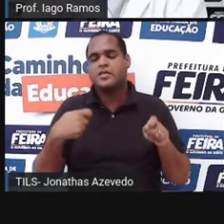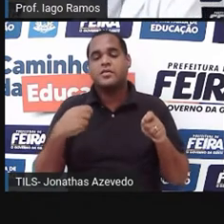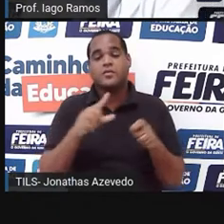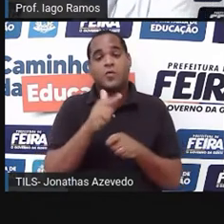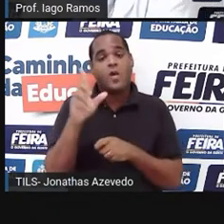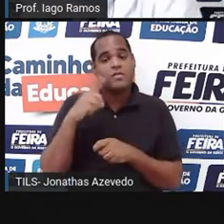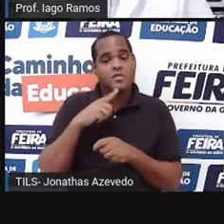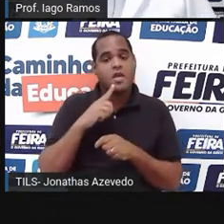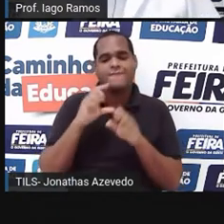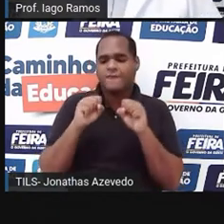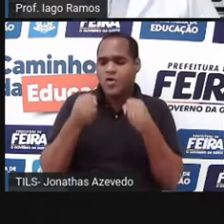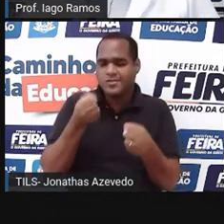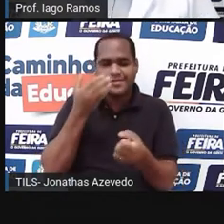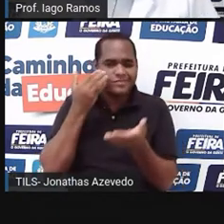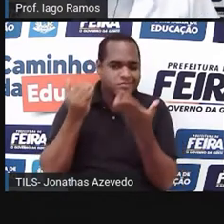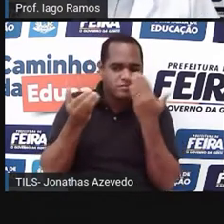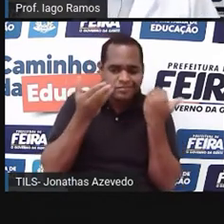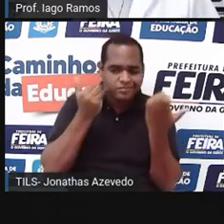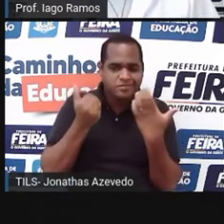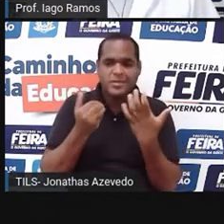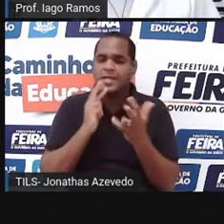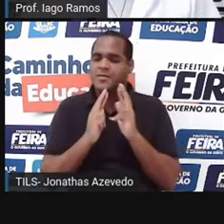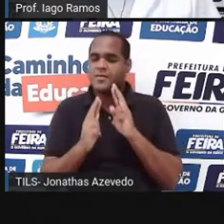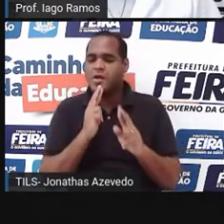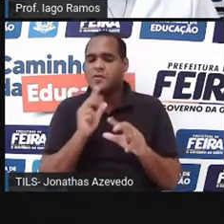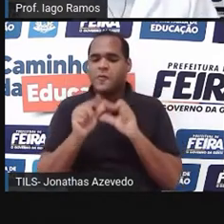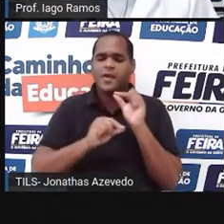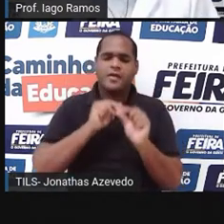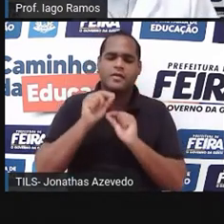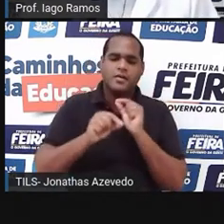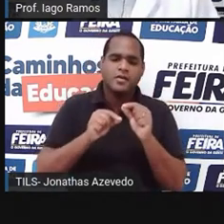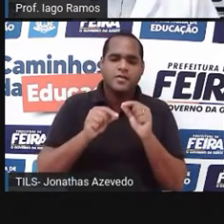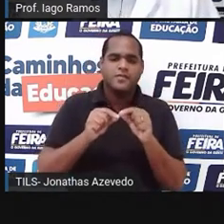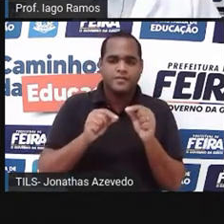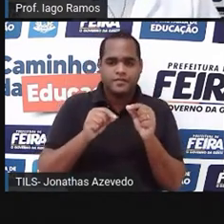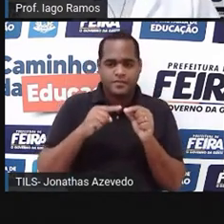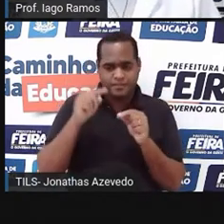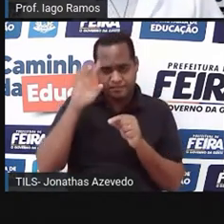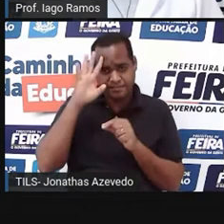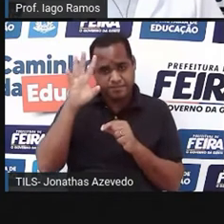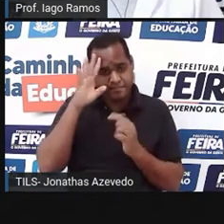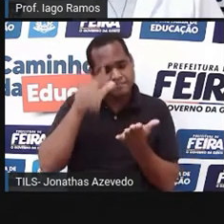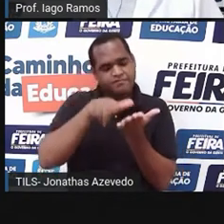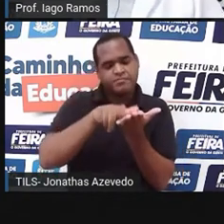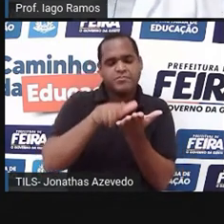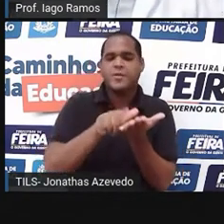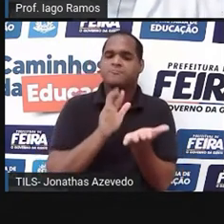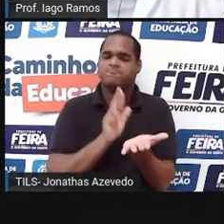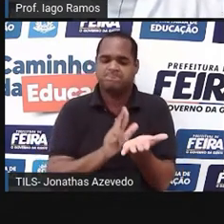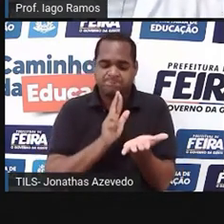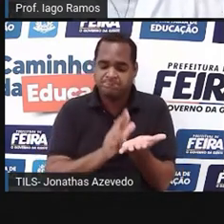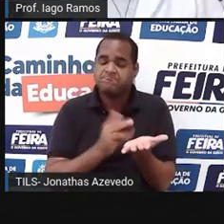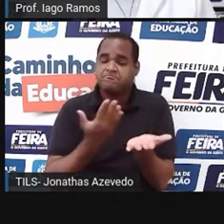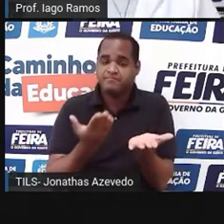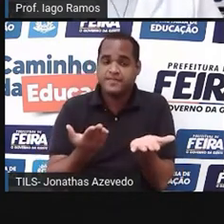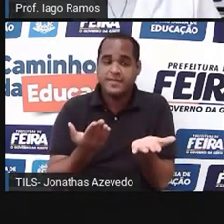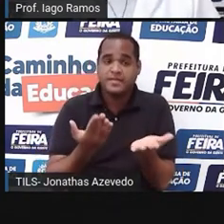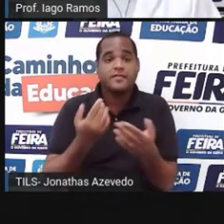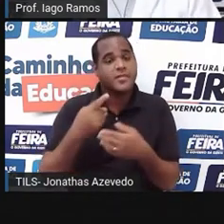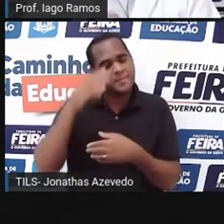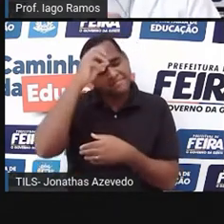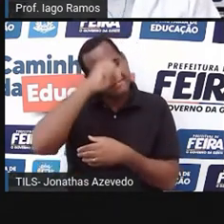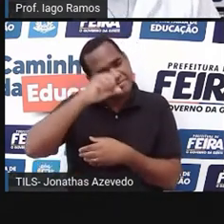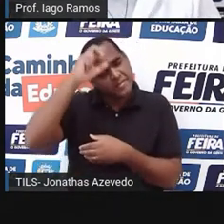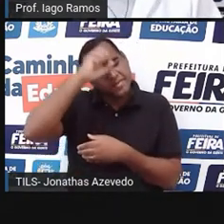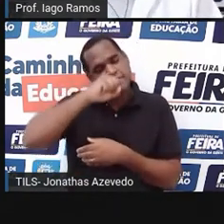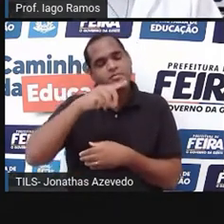ir em busca de respostas, né? Onde a gente precisa rascunhar. Enfim, então, aprender